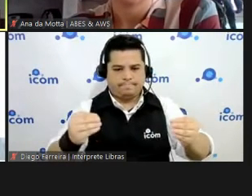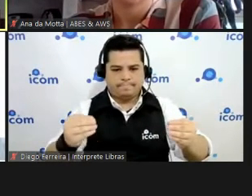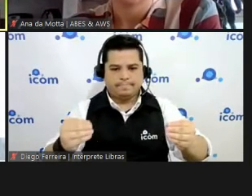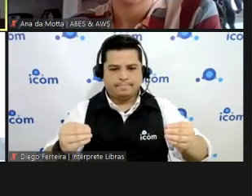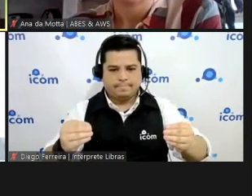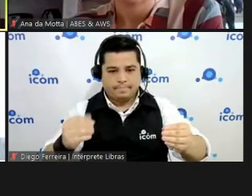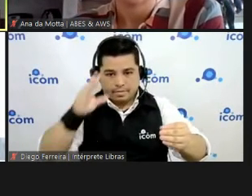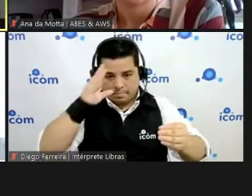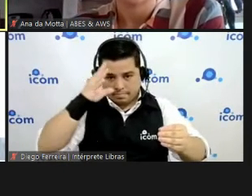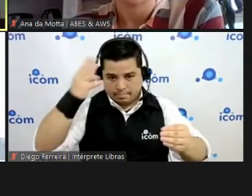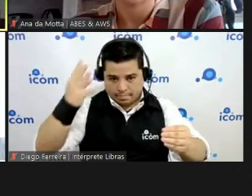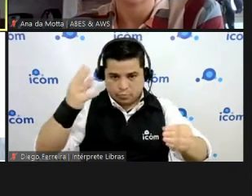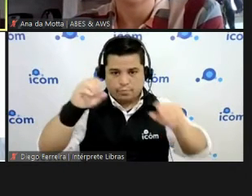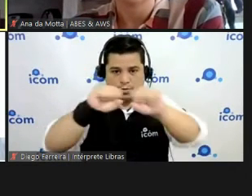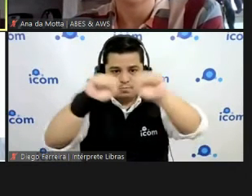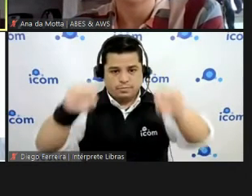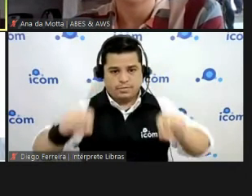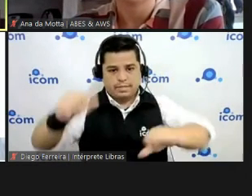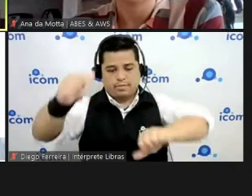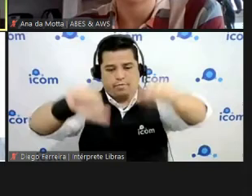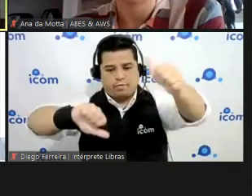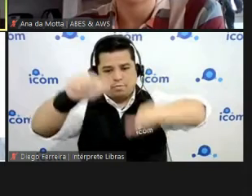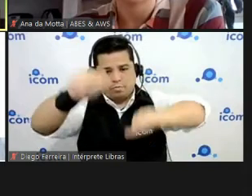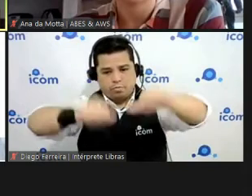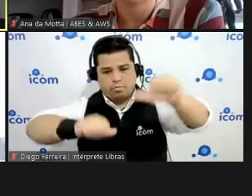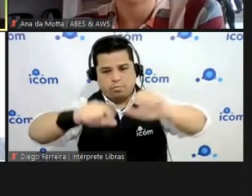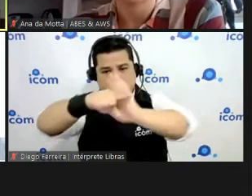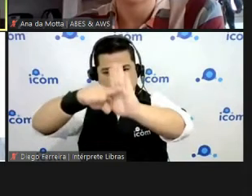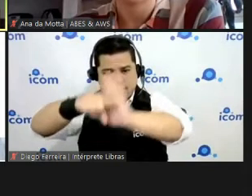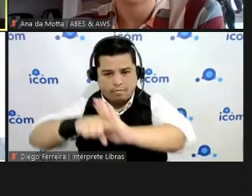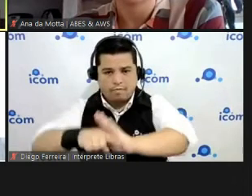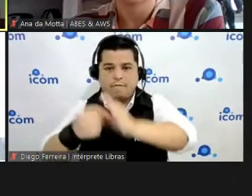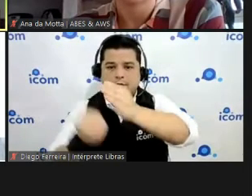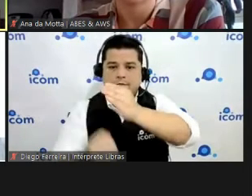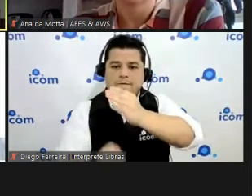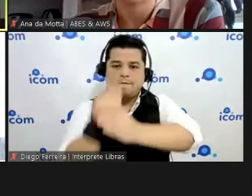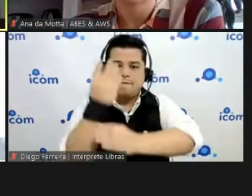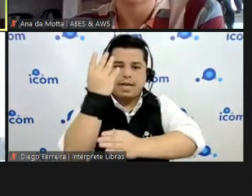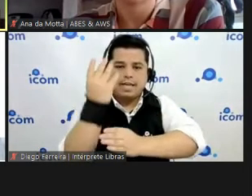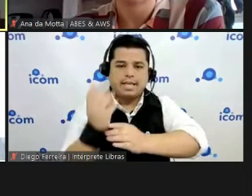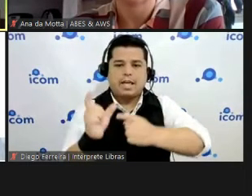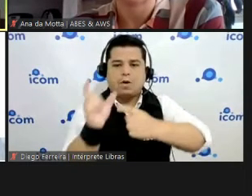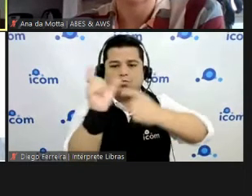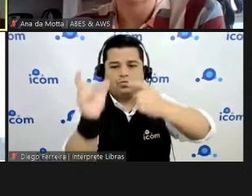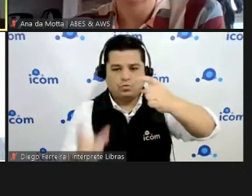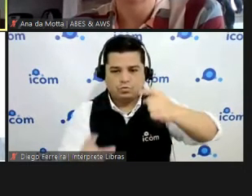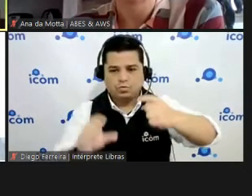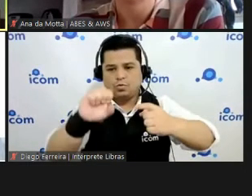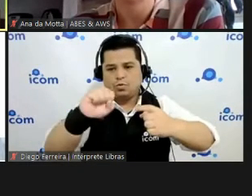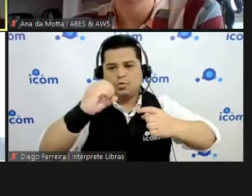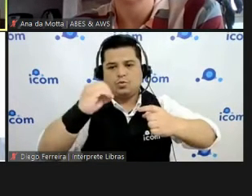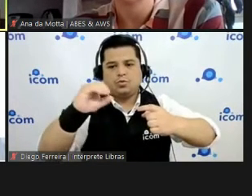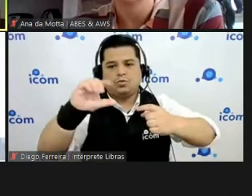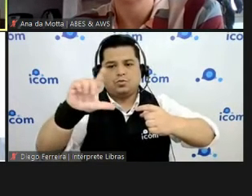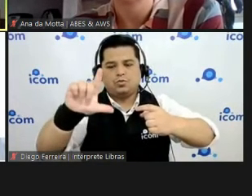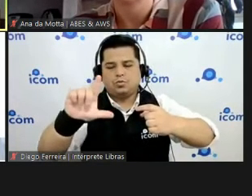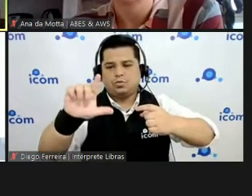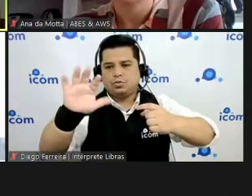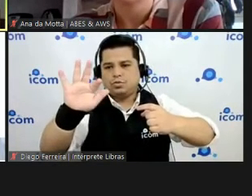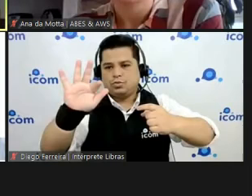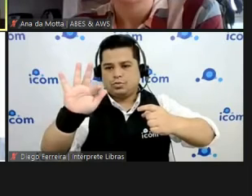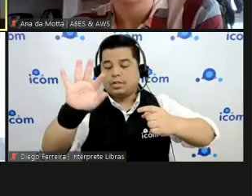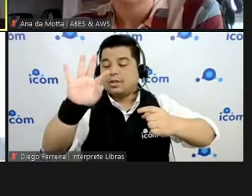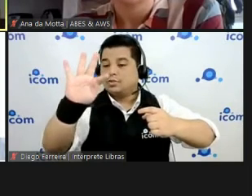solução de tique pra cá ele vai analisar vai falar assim eu vou desenvolver um software que na hora que tiver lá